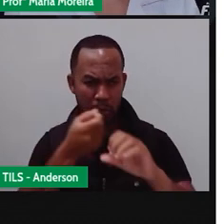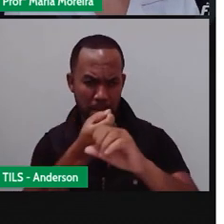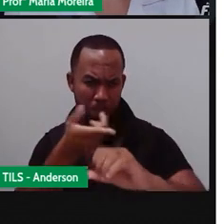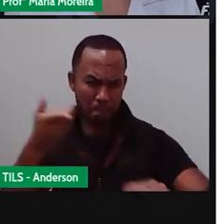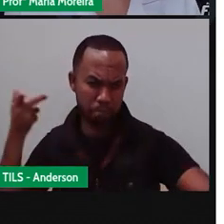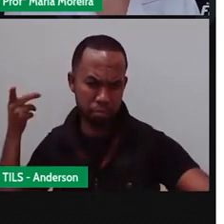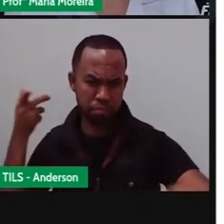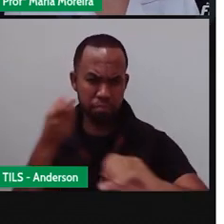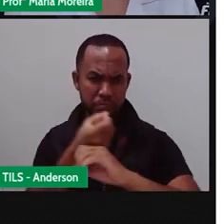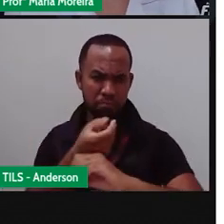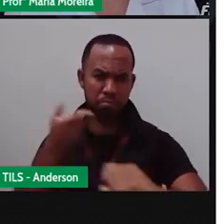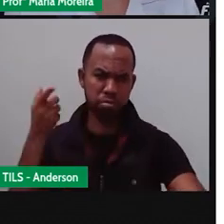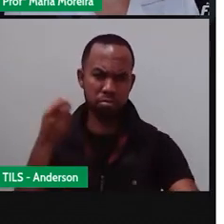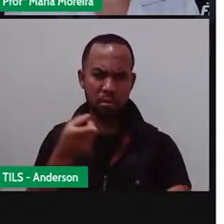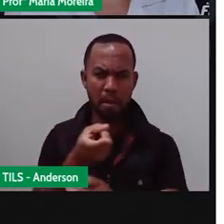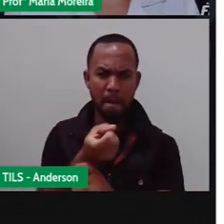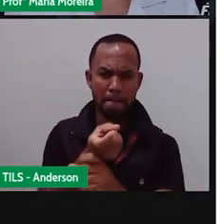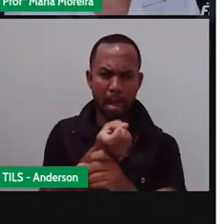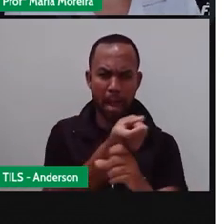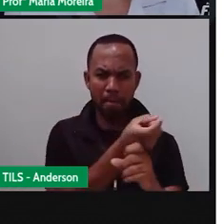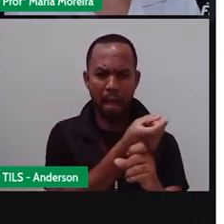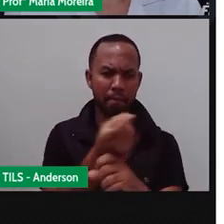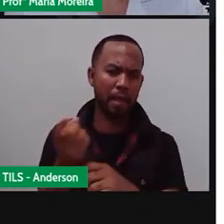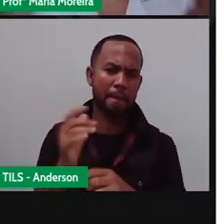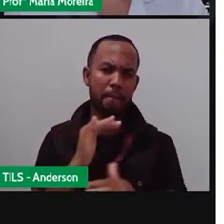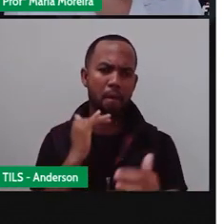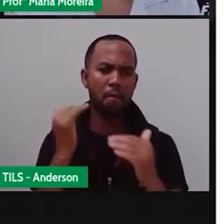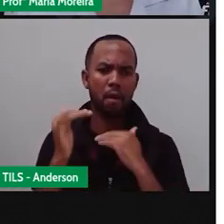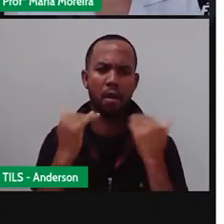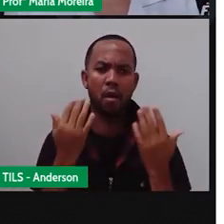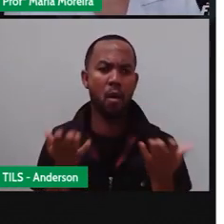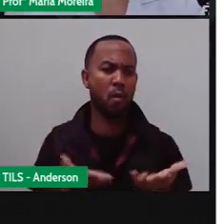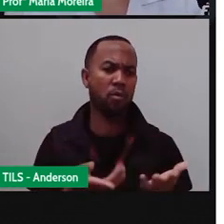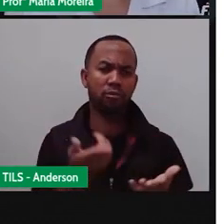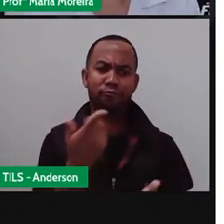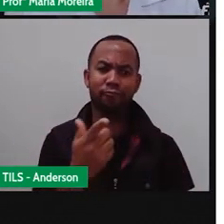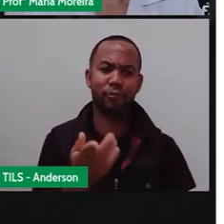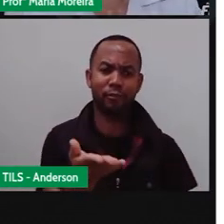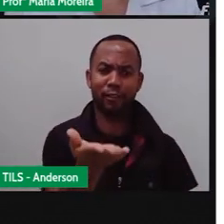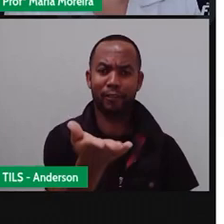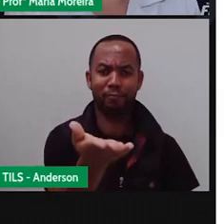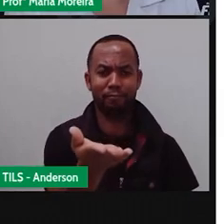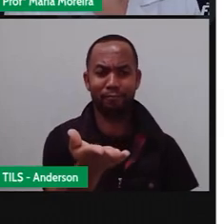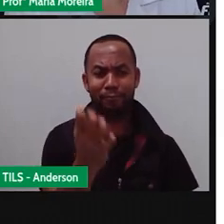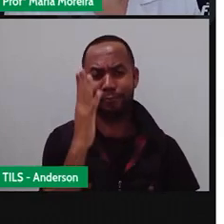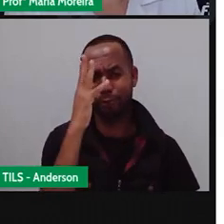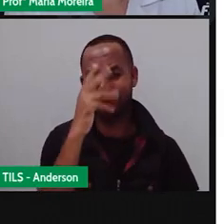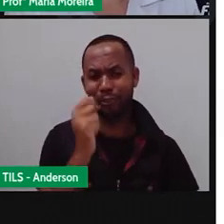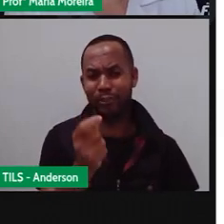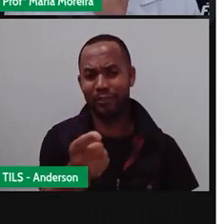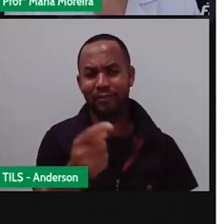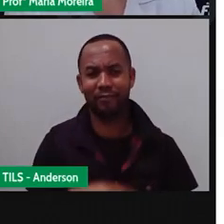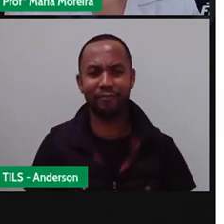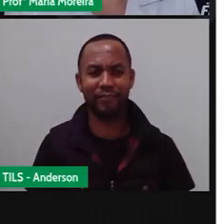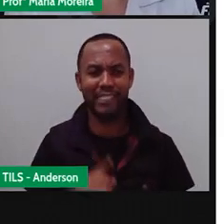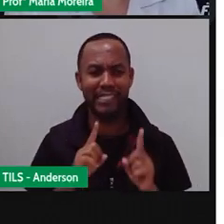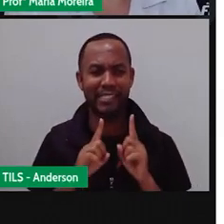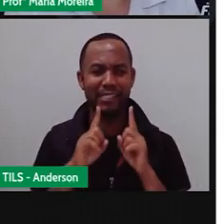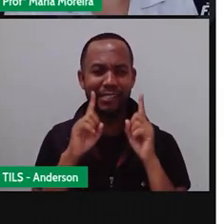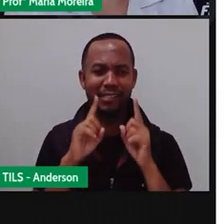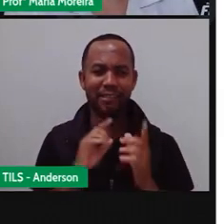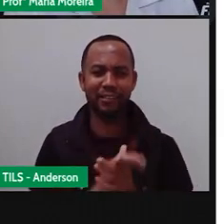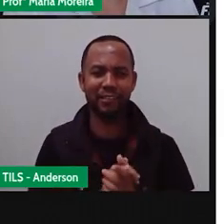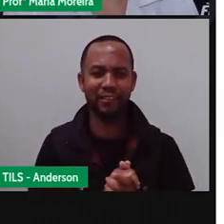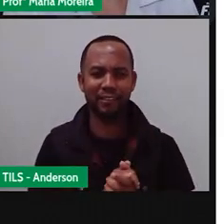espécie à extinção, ou seja, hoje não temos mais o tigre, dente de sabre,